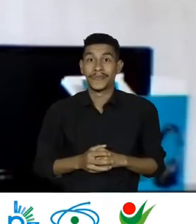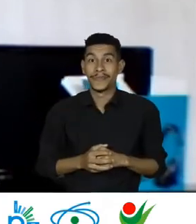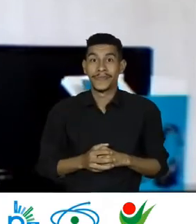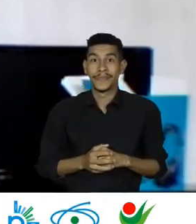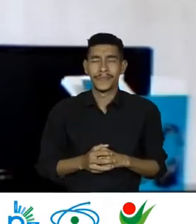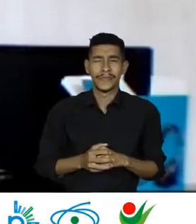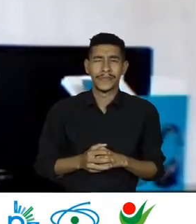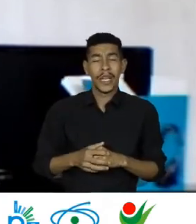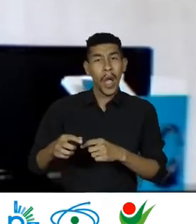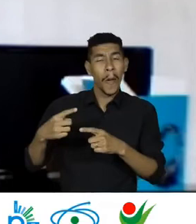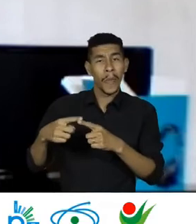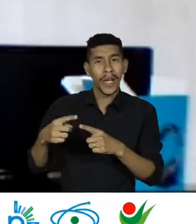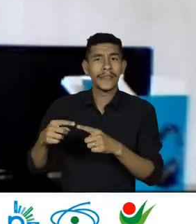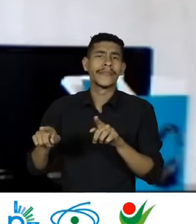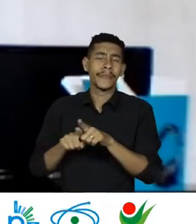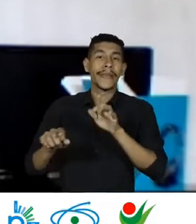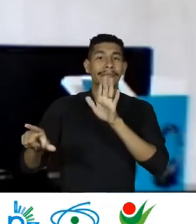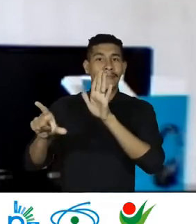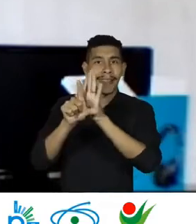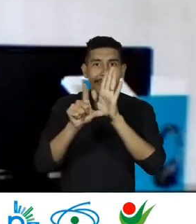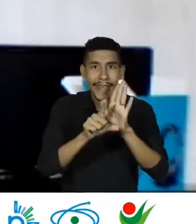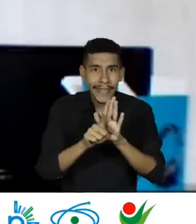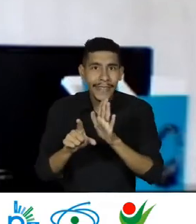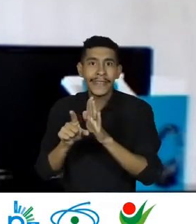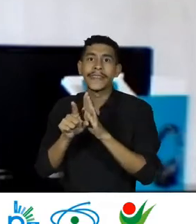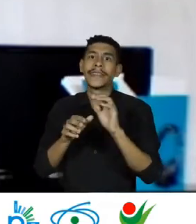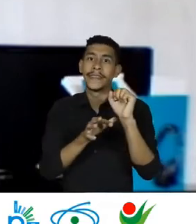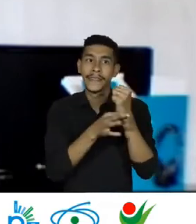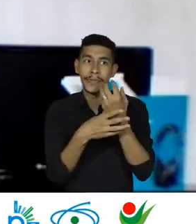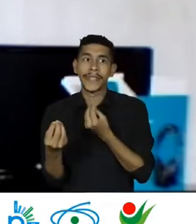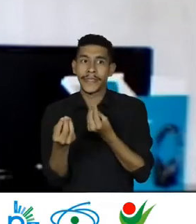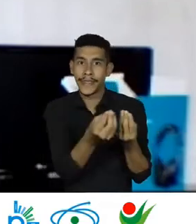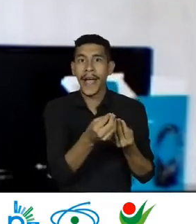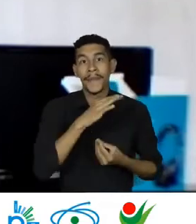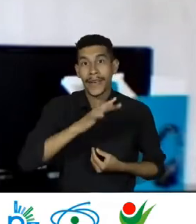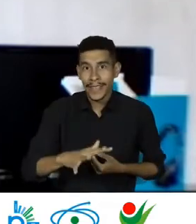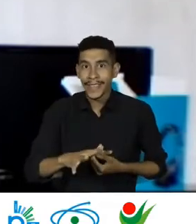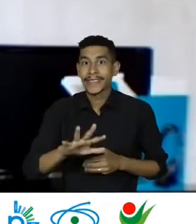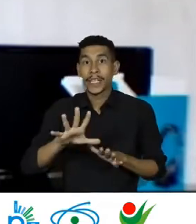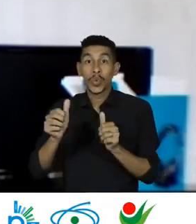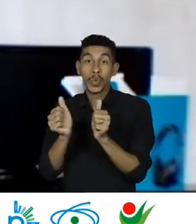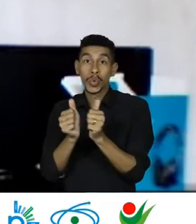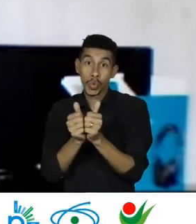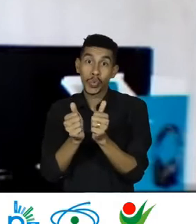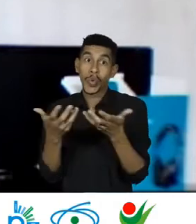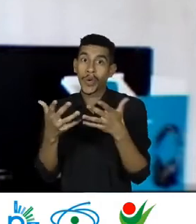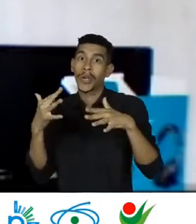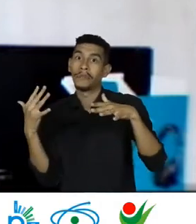protegem A criança Então ela acaba Indo junto Num projeto familiar De imigração Que antes Ela não iria